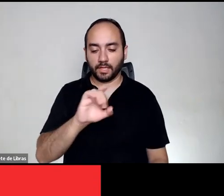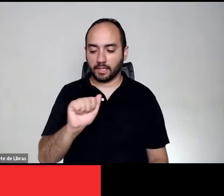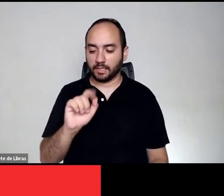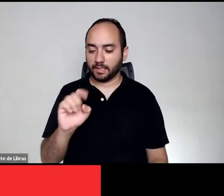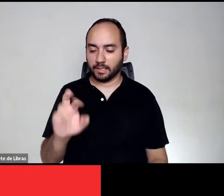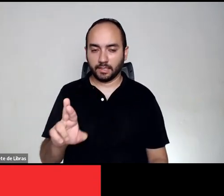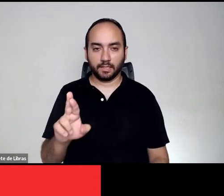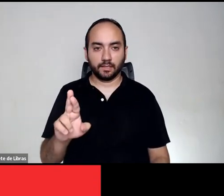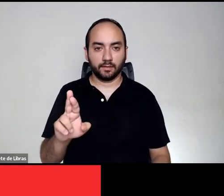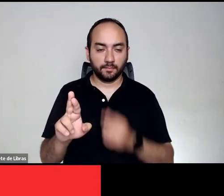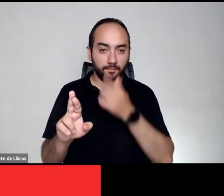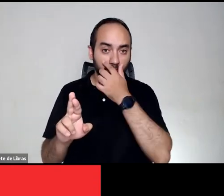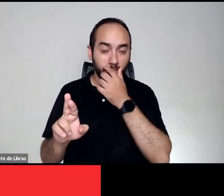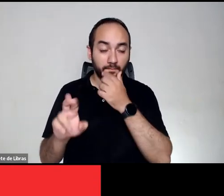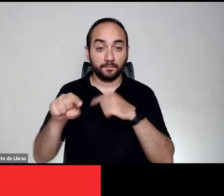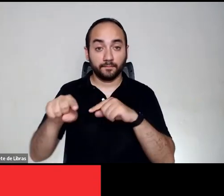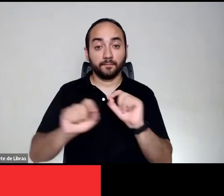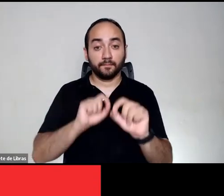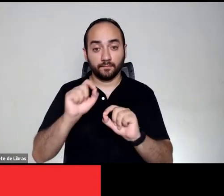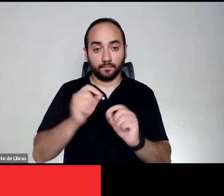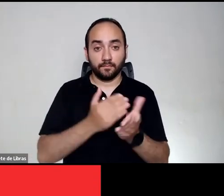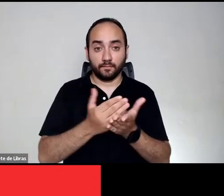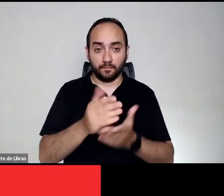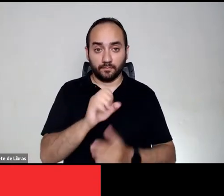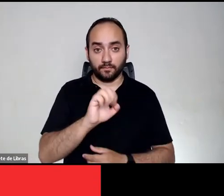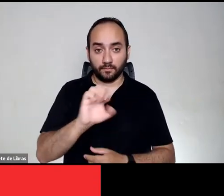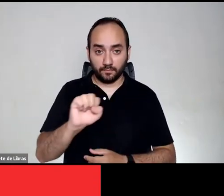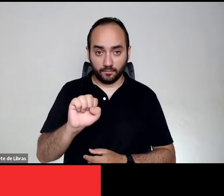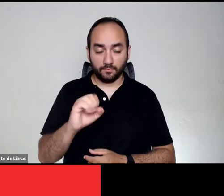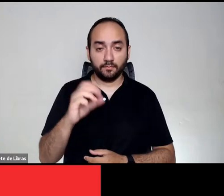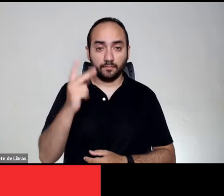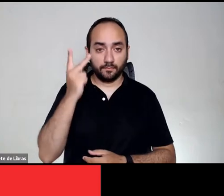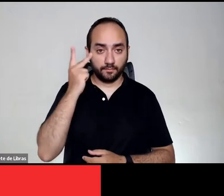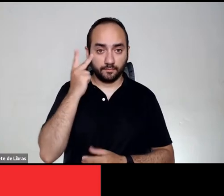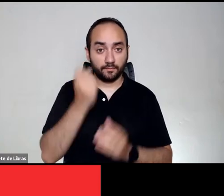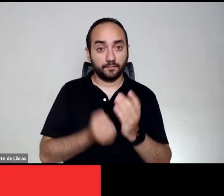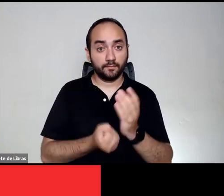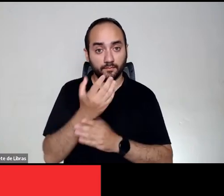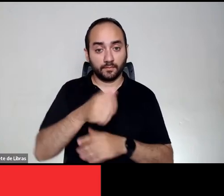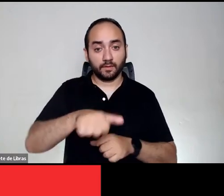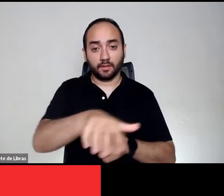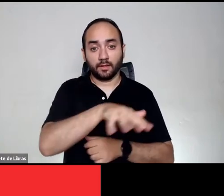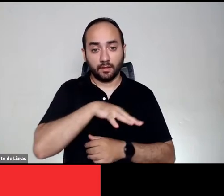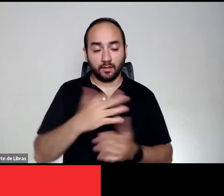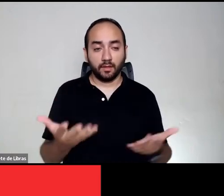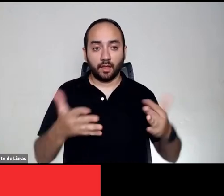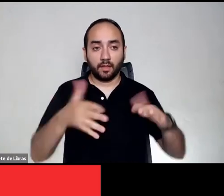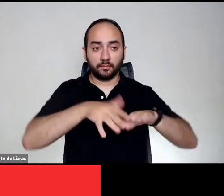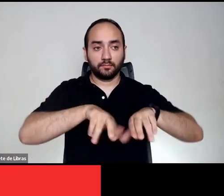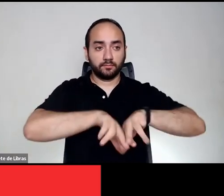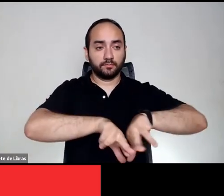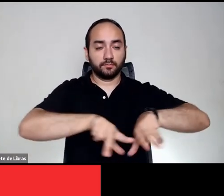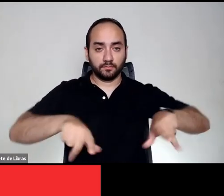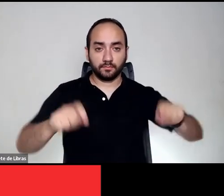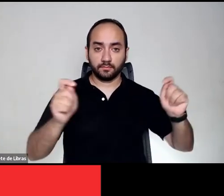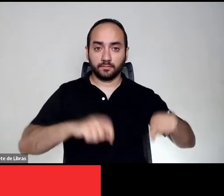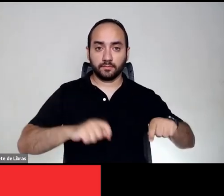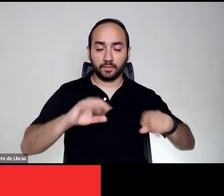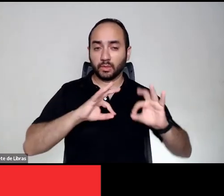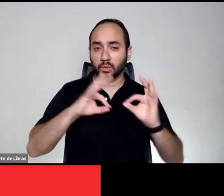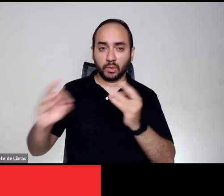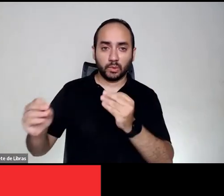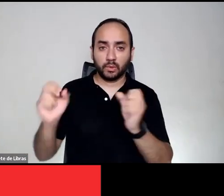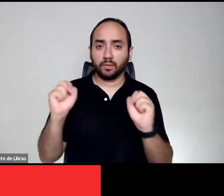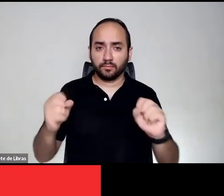iniciativa comprova o empenho do SESC São Paulo em criar um espaço de inclusão e diversidade, permitindo que todos